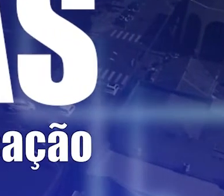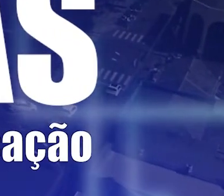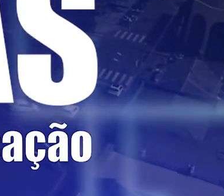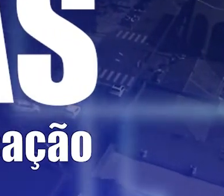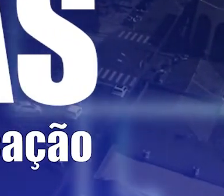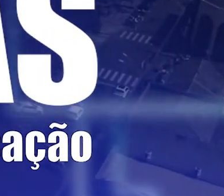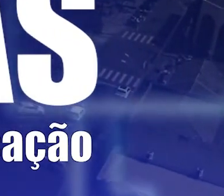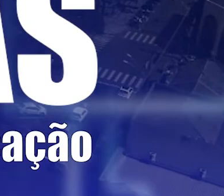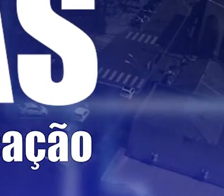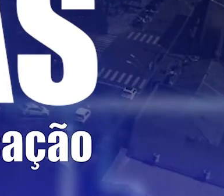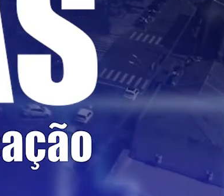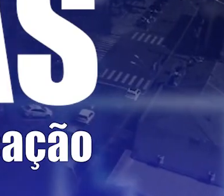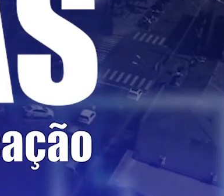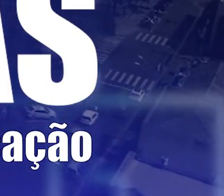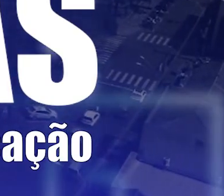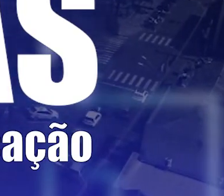Obrigado. Obrigado. Obrigado. Obrigado. Obrigado. Obrigado.